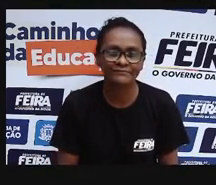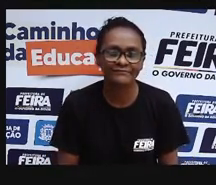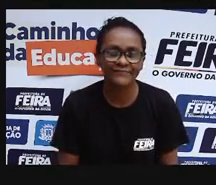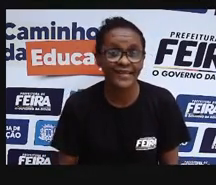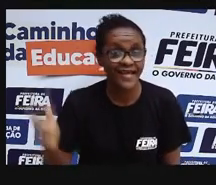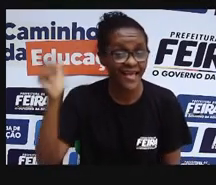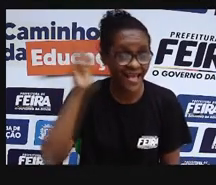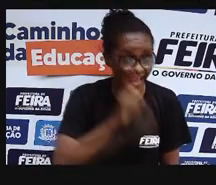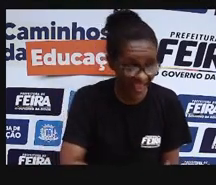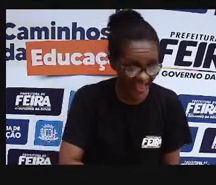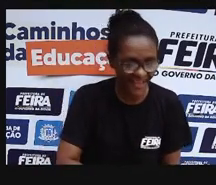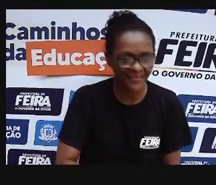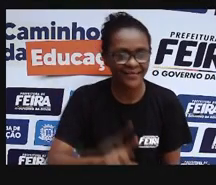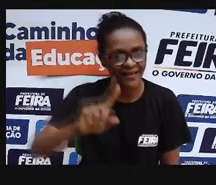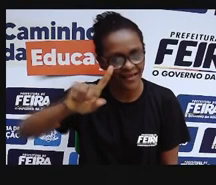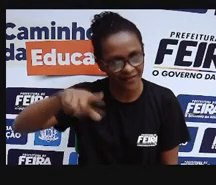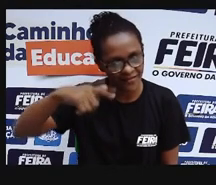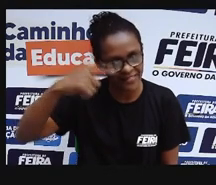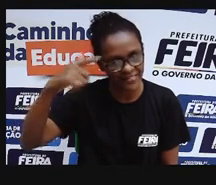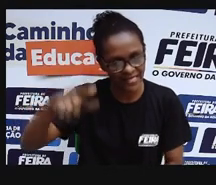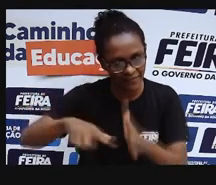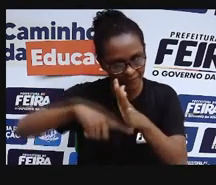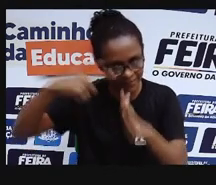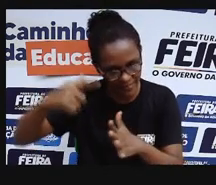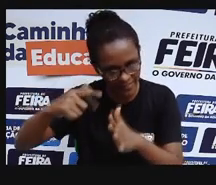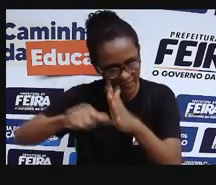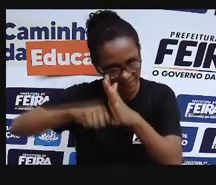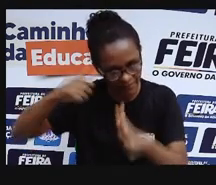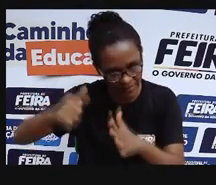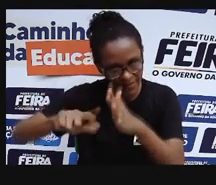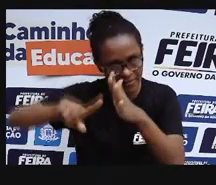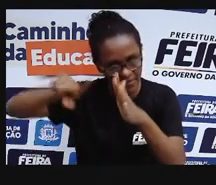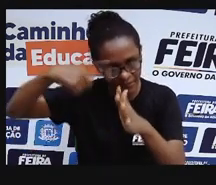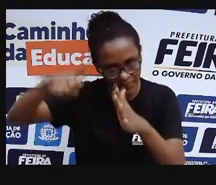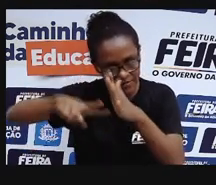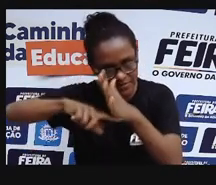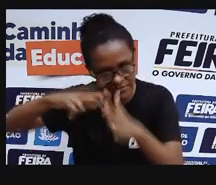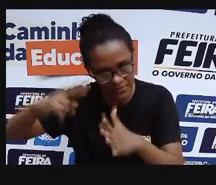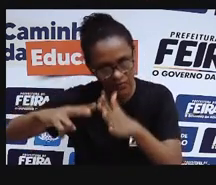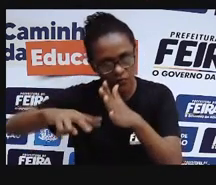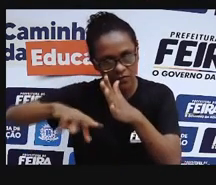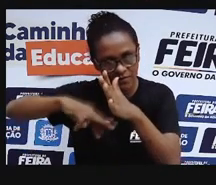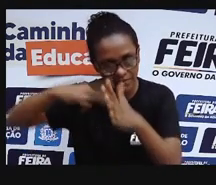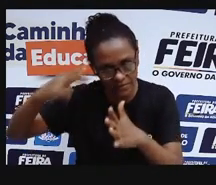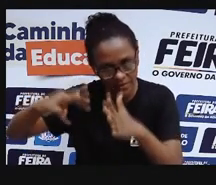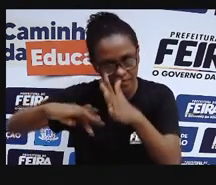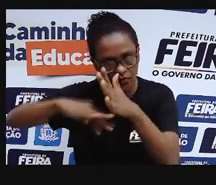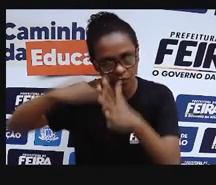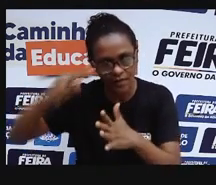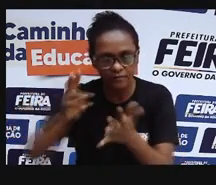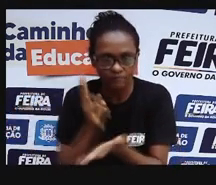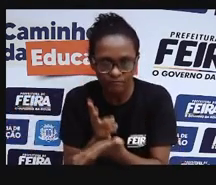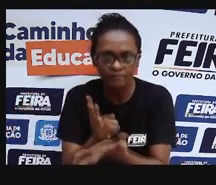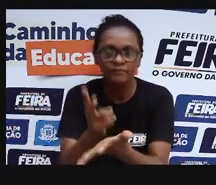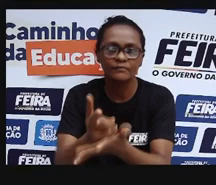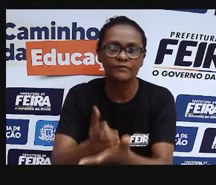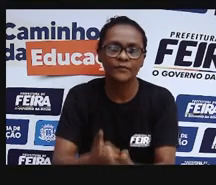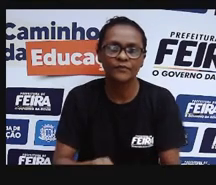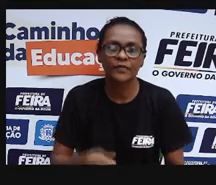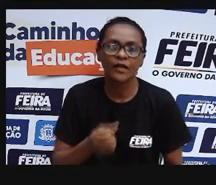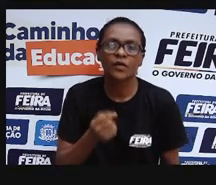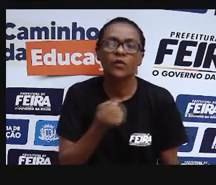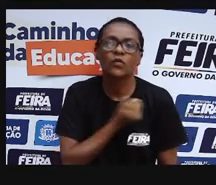Então, direito à SUS é uma conquista de todos e ele é feito para todos. A partir desse artigo 196